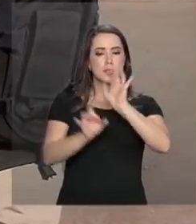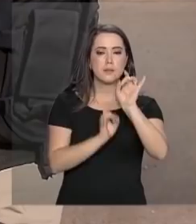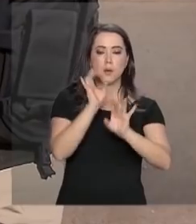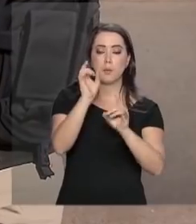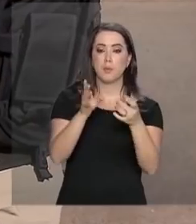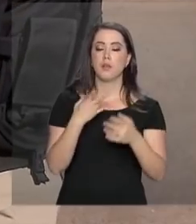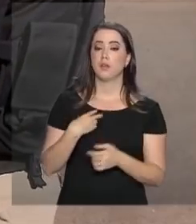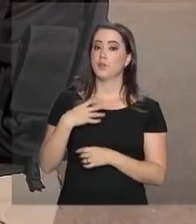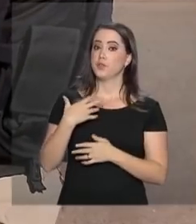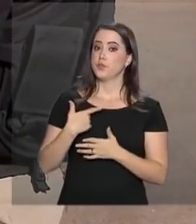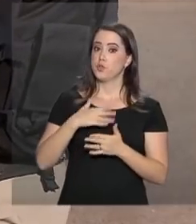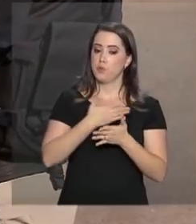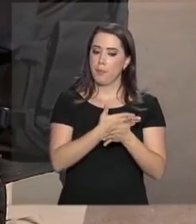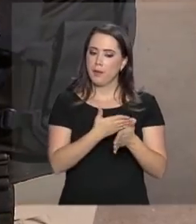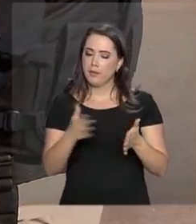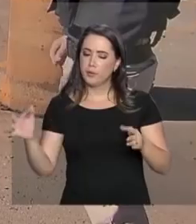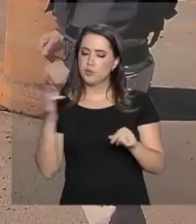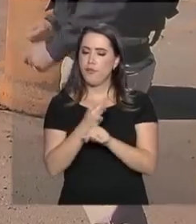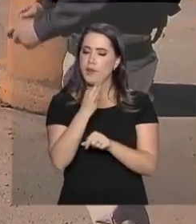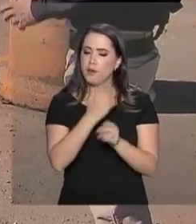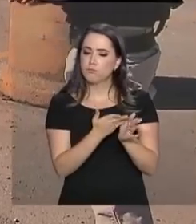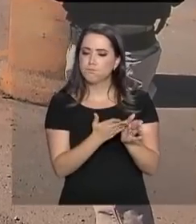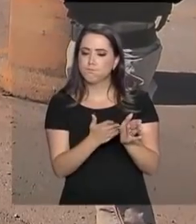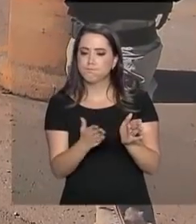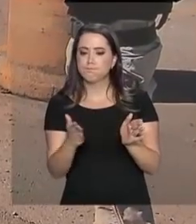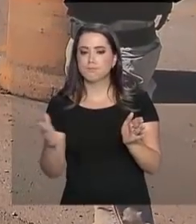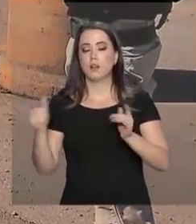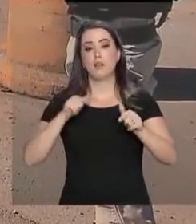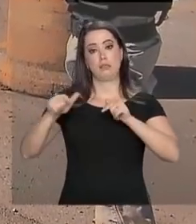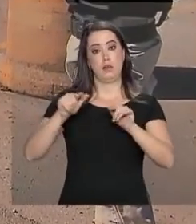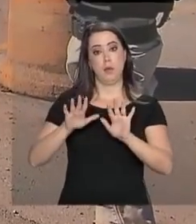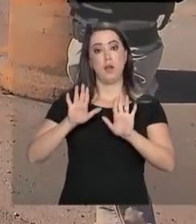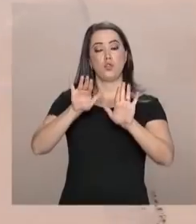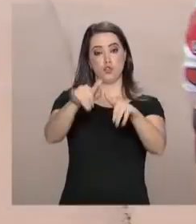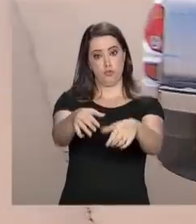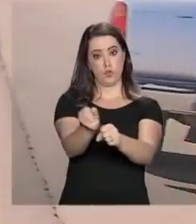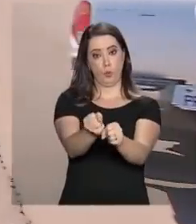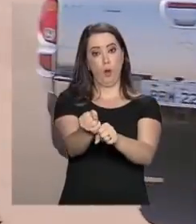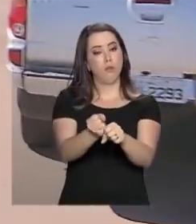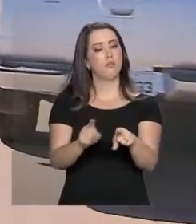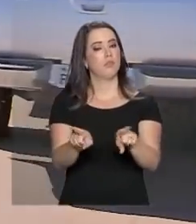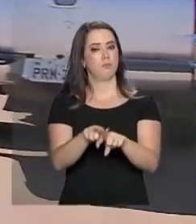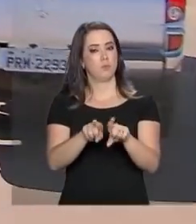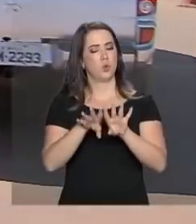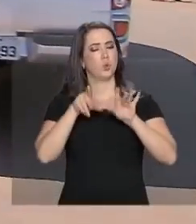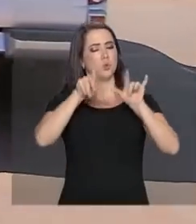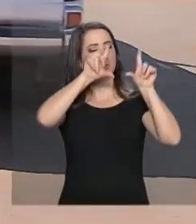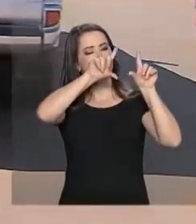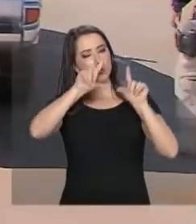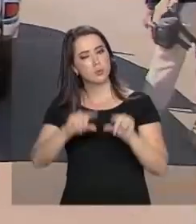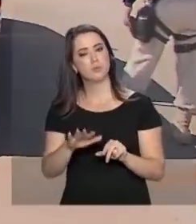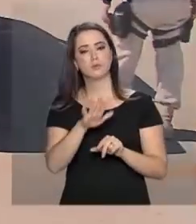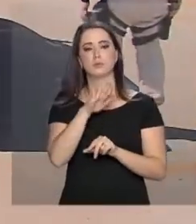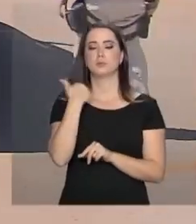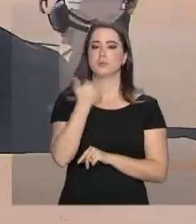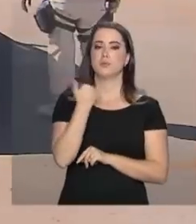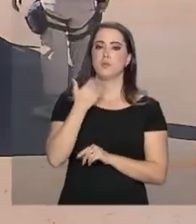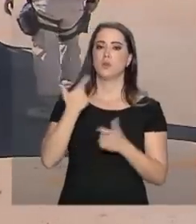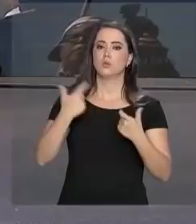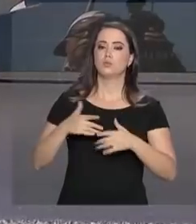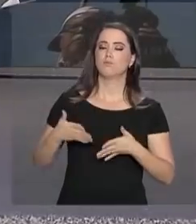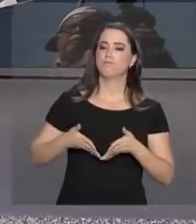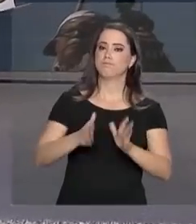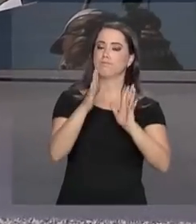em feriados prolongados e em operações de final de ano. Tudo para reduzir as mortes nas